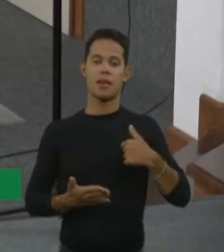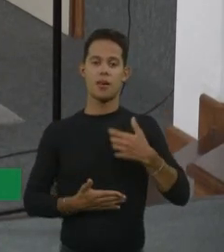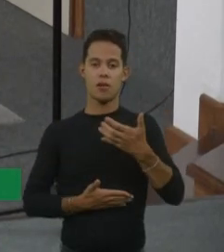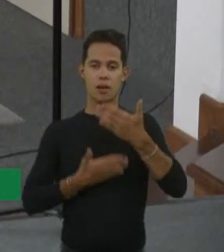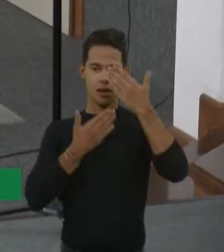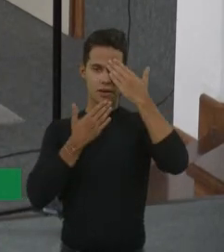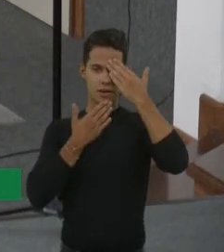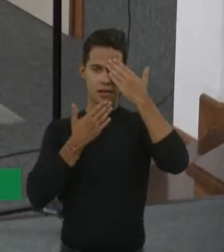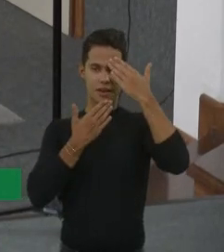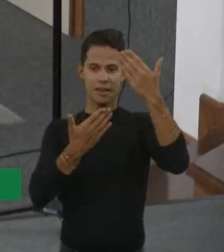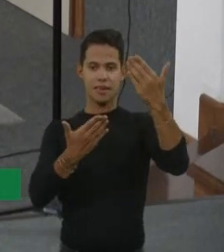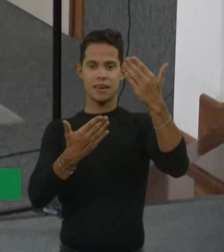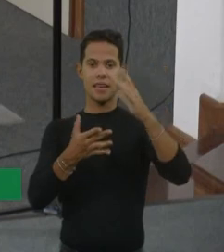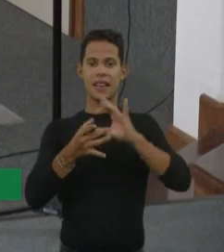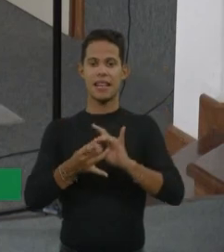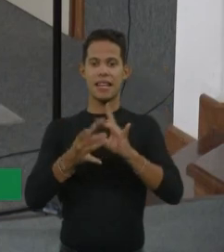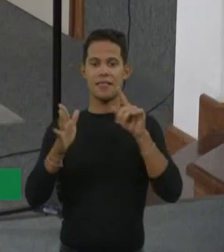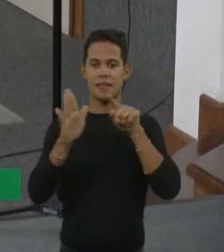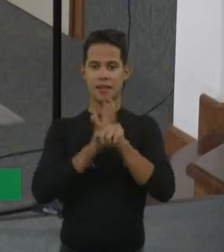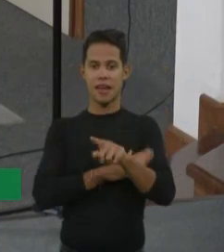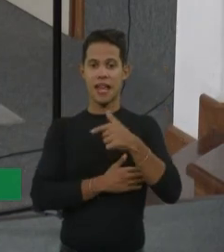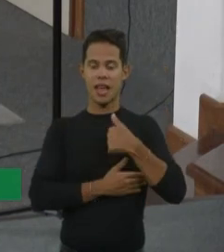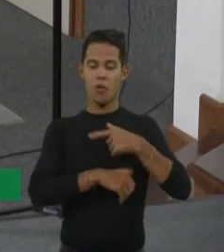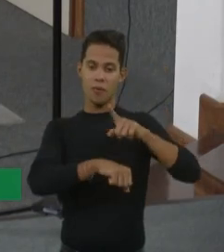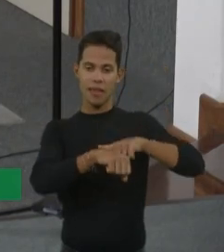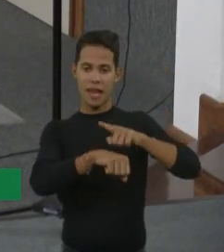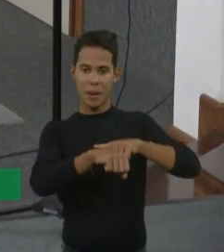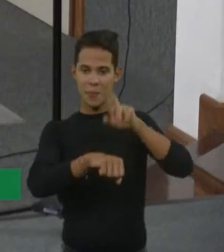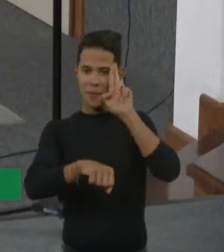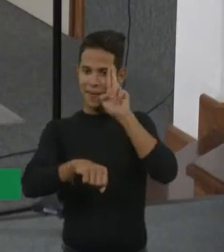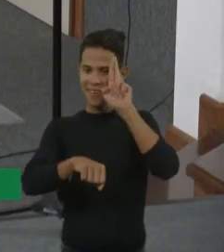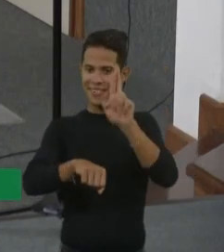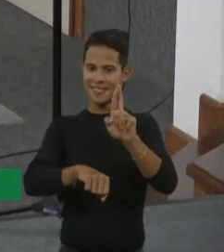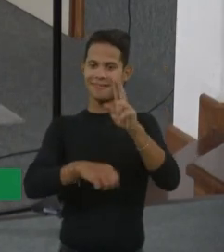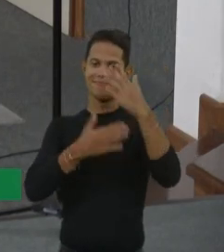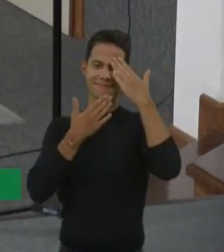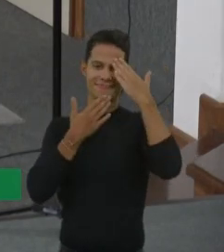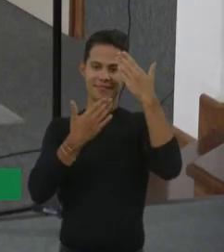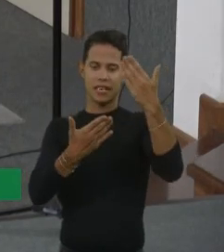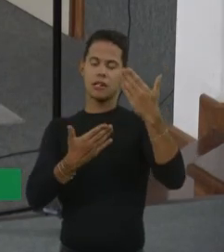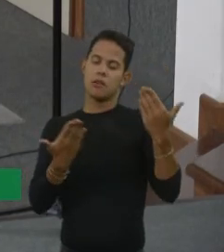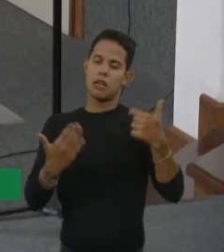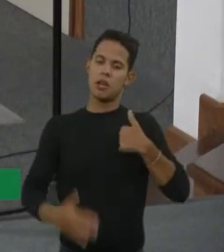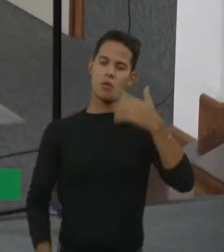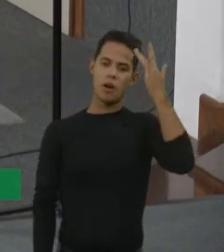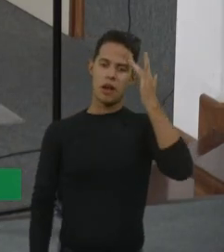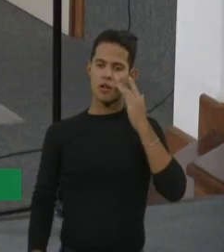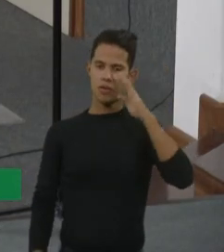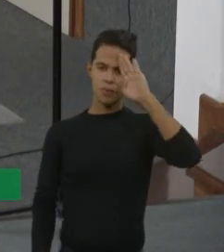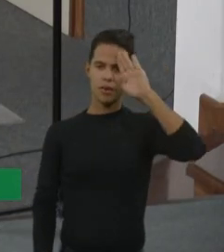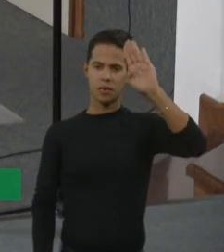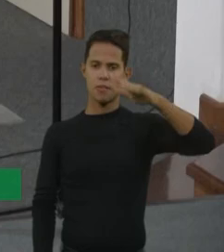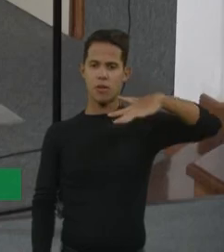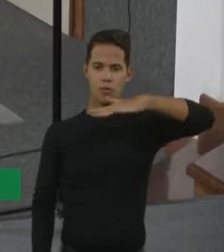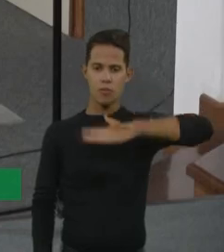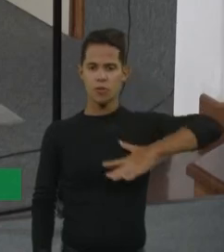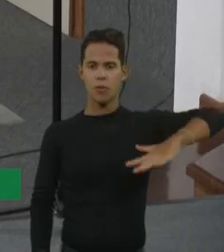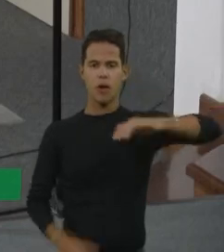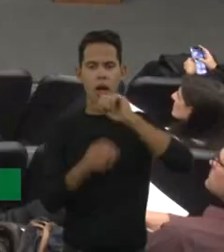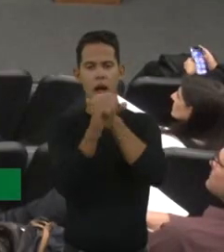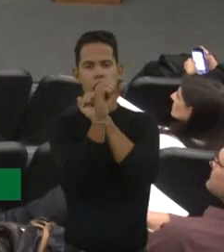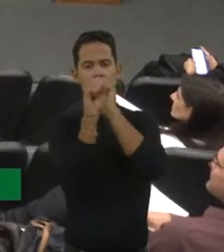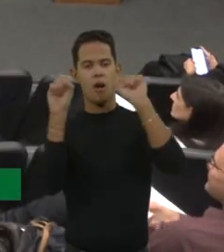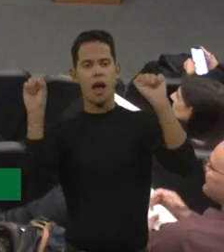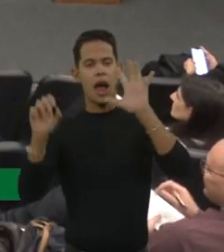à disposição pra pergunta. Eu consegui ficar no tempo, né? E eu acho que isso aqui é o principal, tá? Vocês acordem todo dia amando o que vocês fazem e vai dar